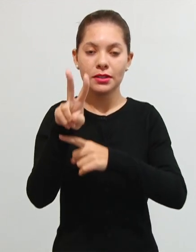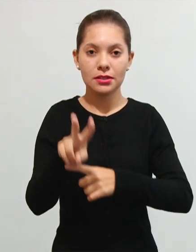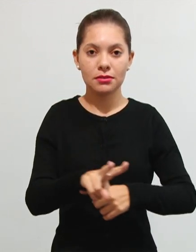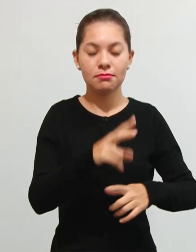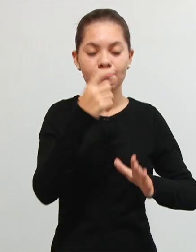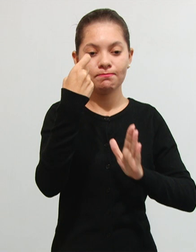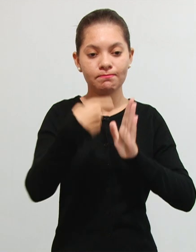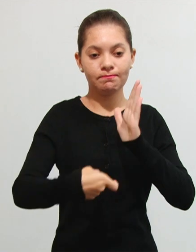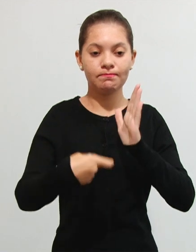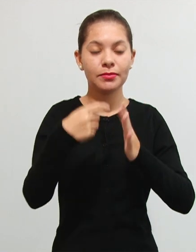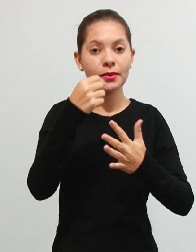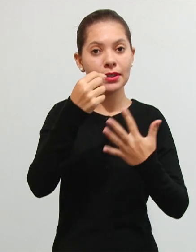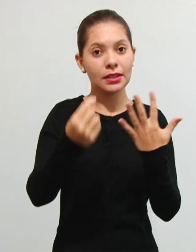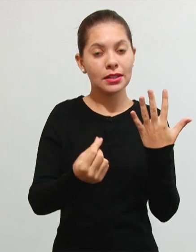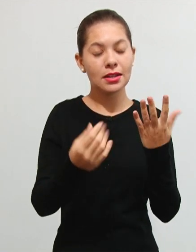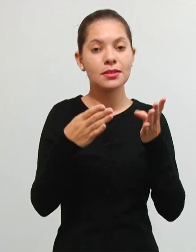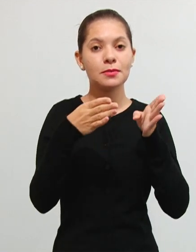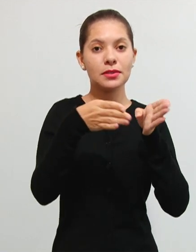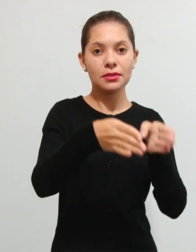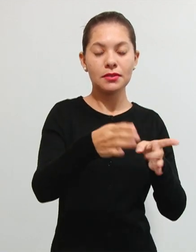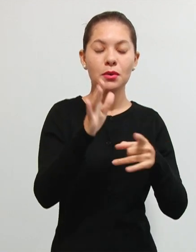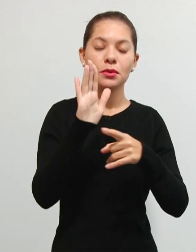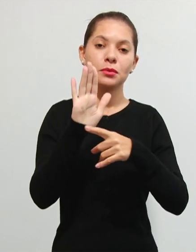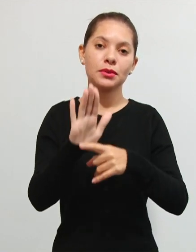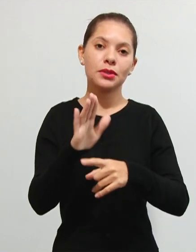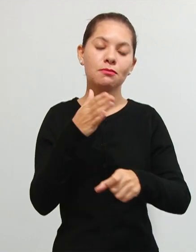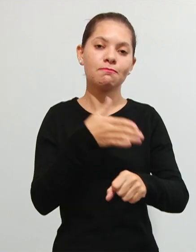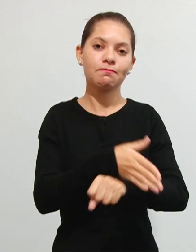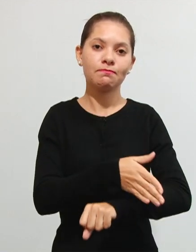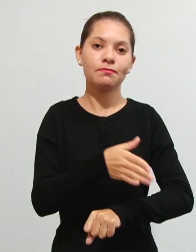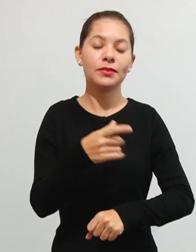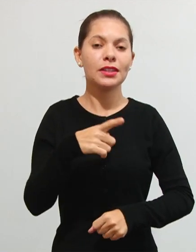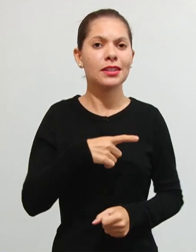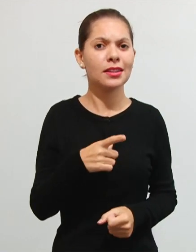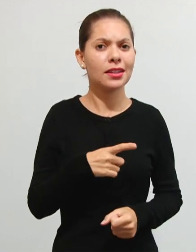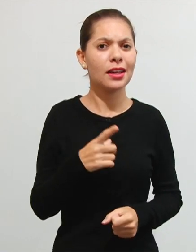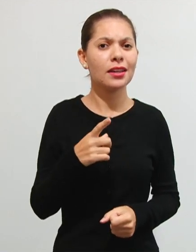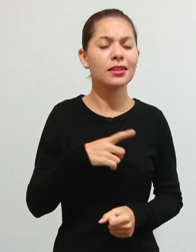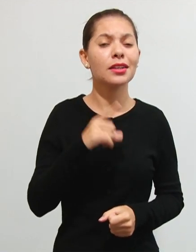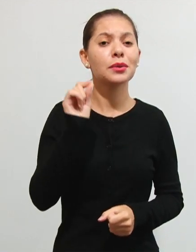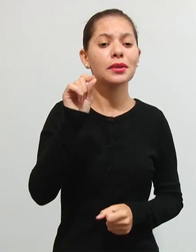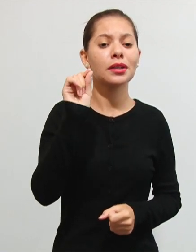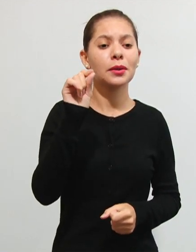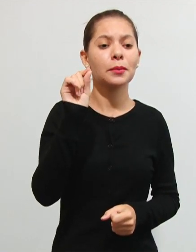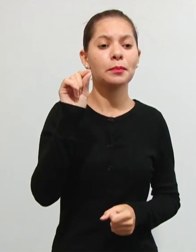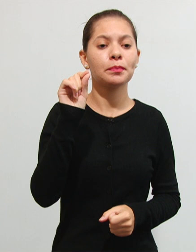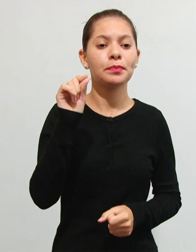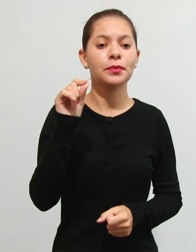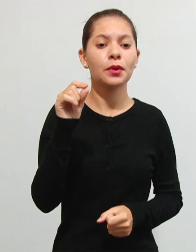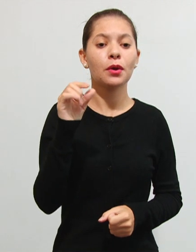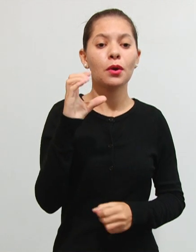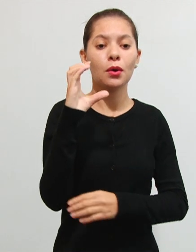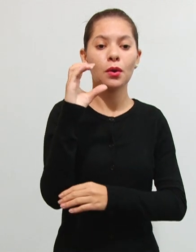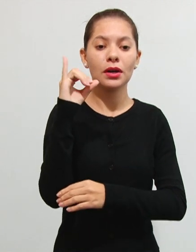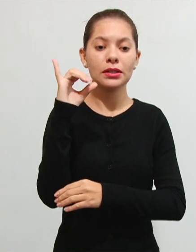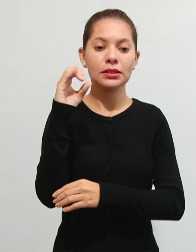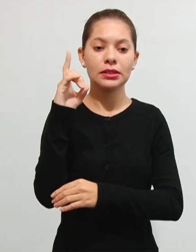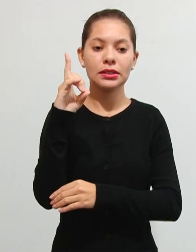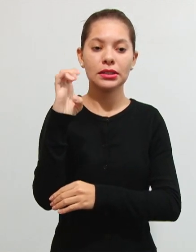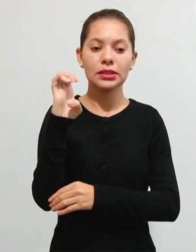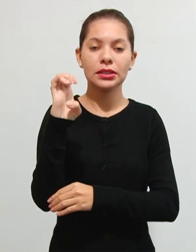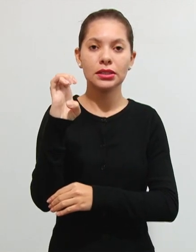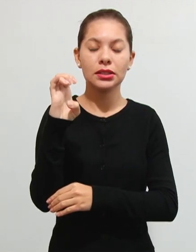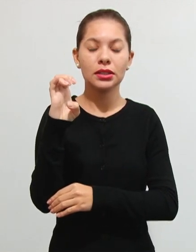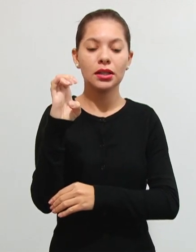específicas as específicas contribuições interventivas existentes nós temos aqui como destaque essa CID combustíveis que é a